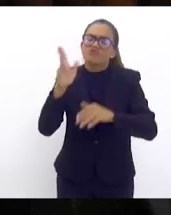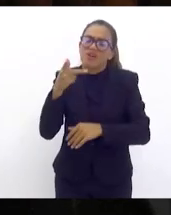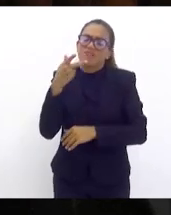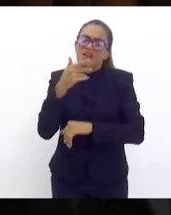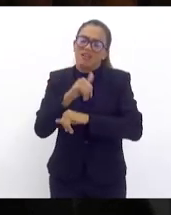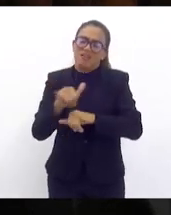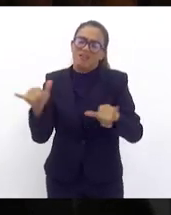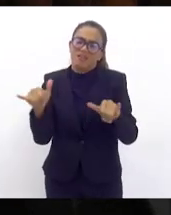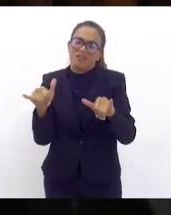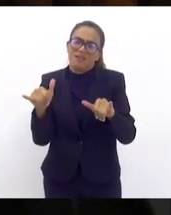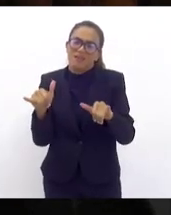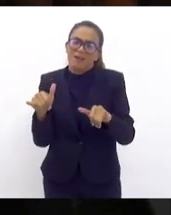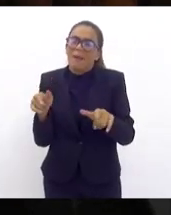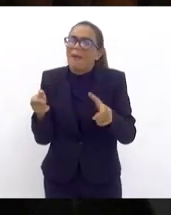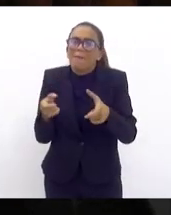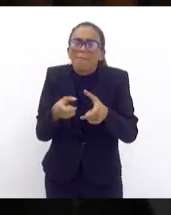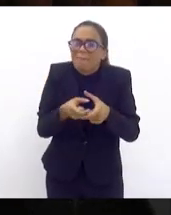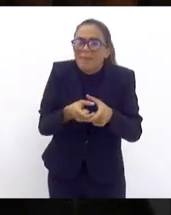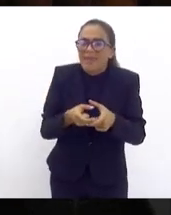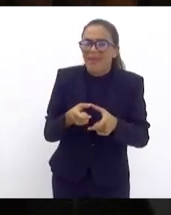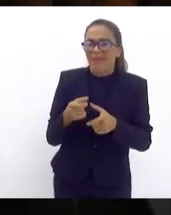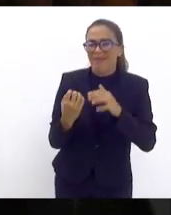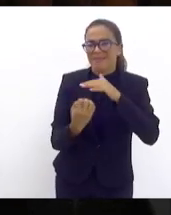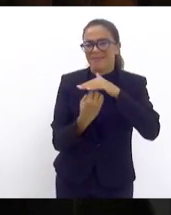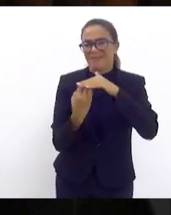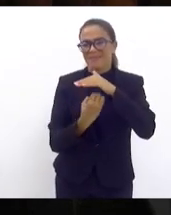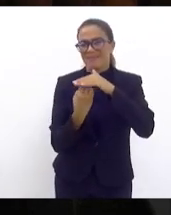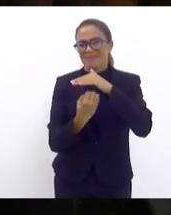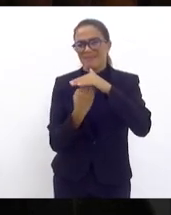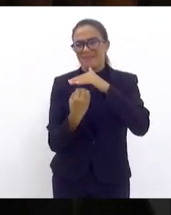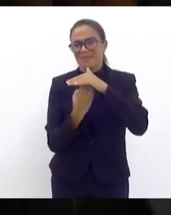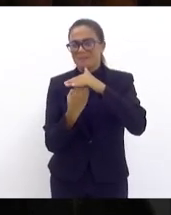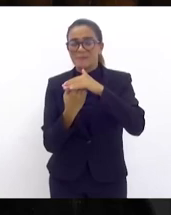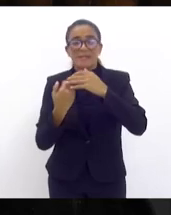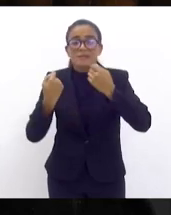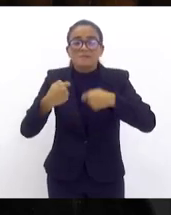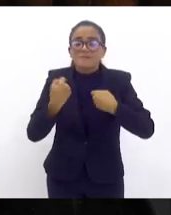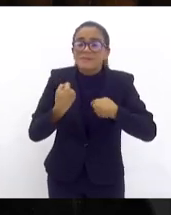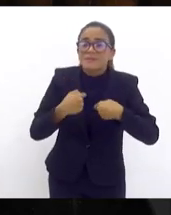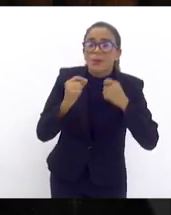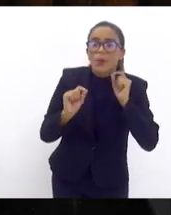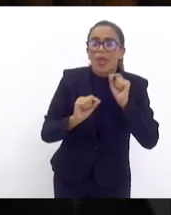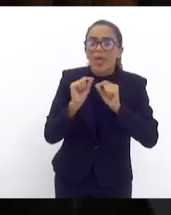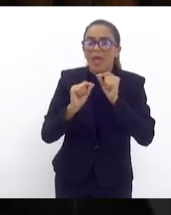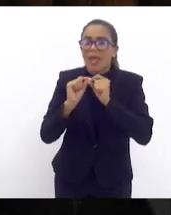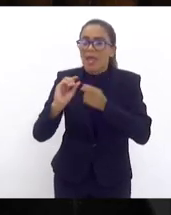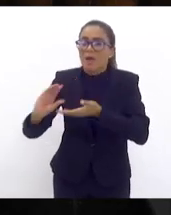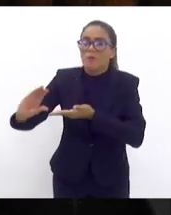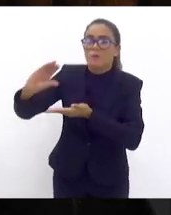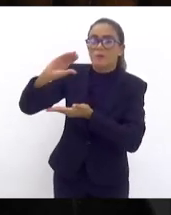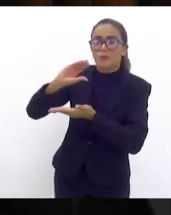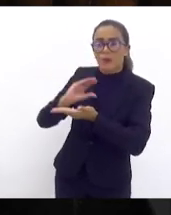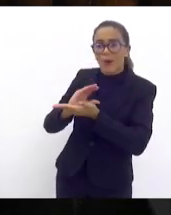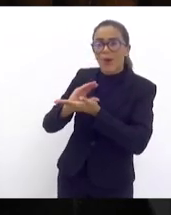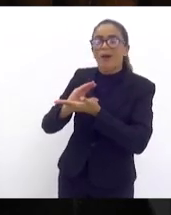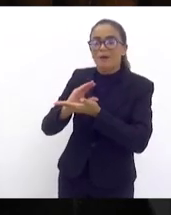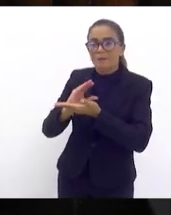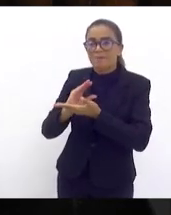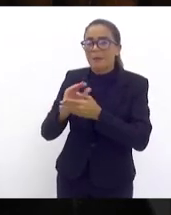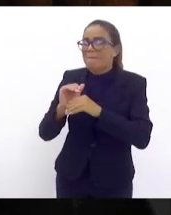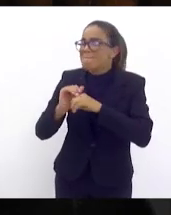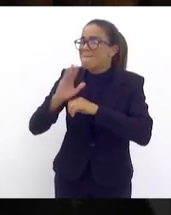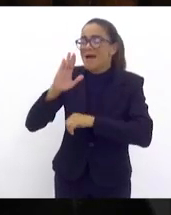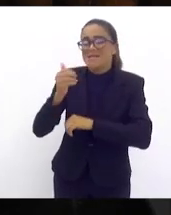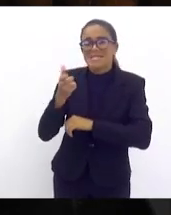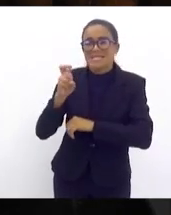muitas das vezes são pequenas empresas que dependem desse recurso para dar é manter esses mais de